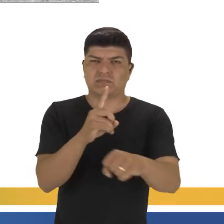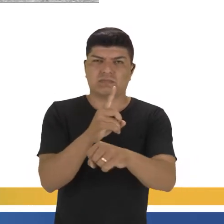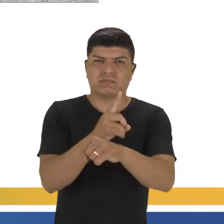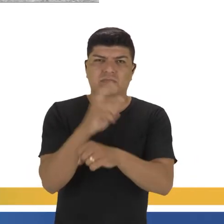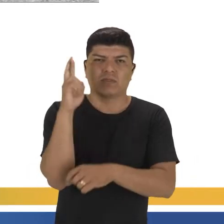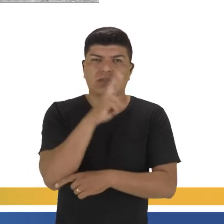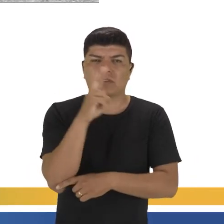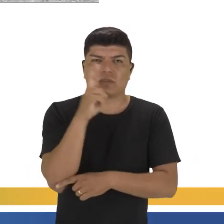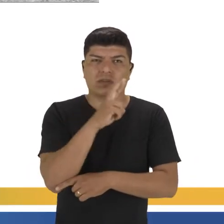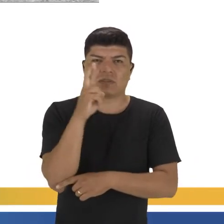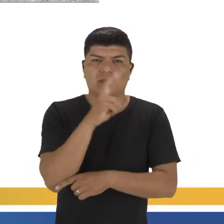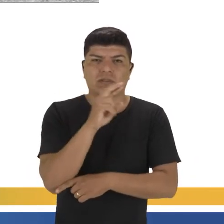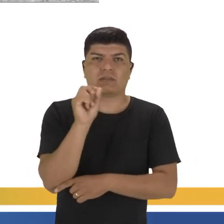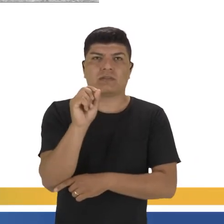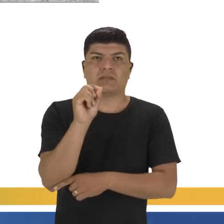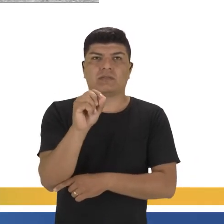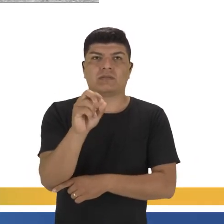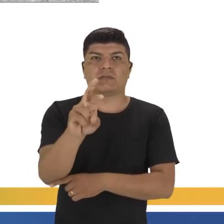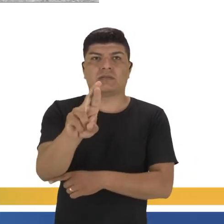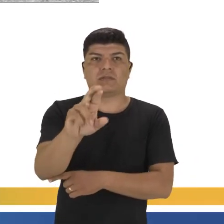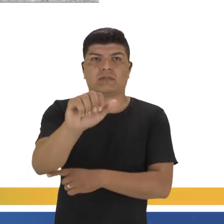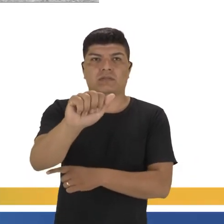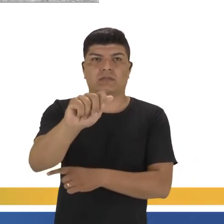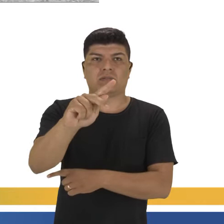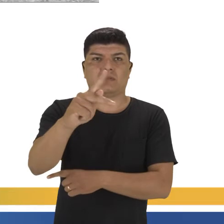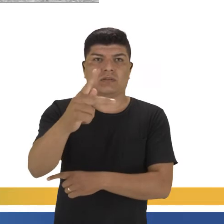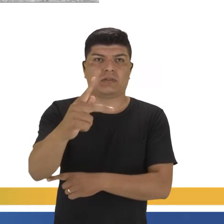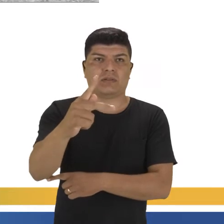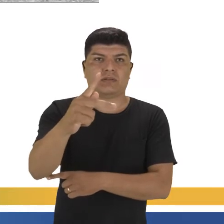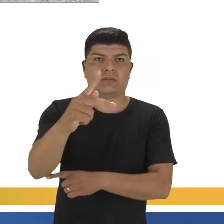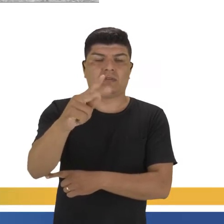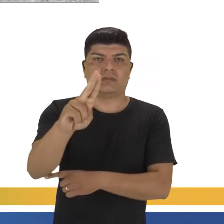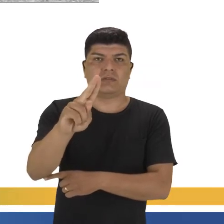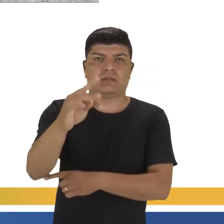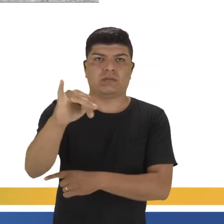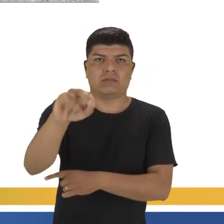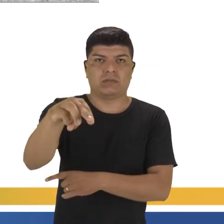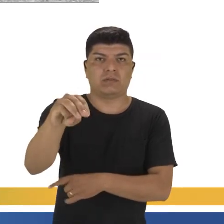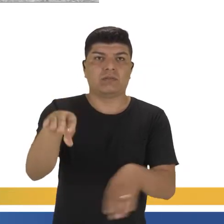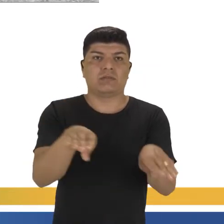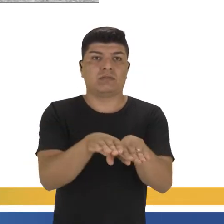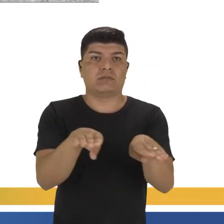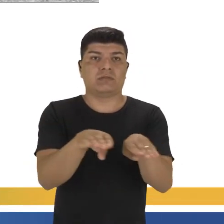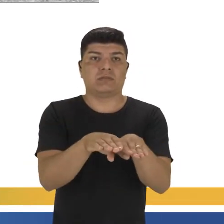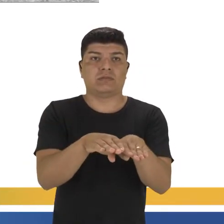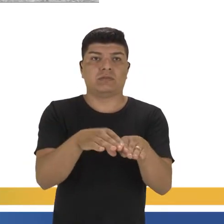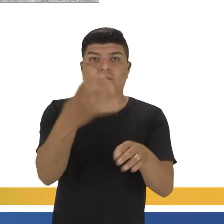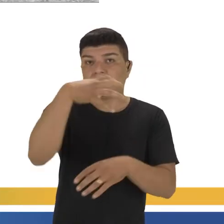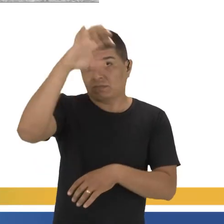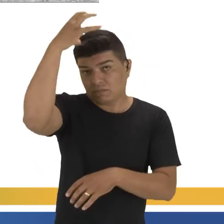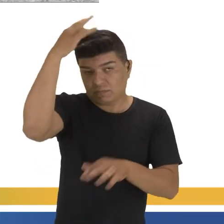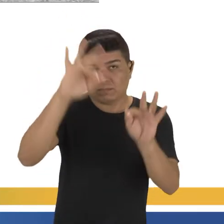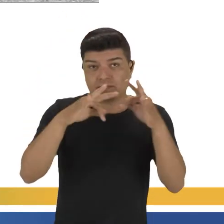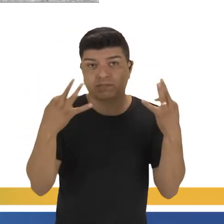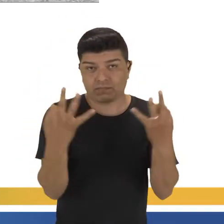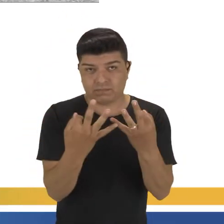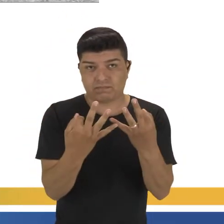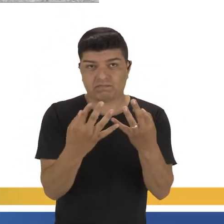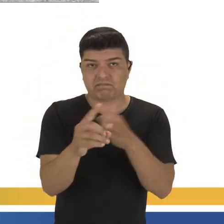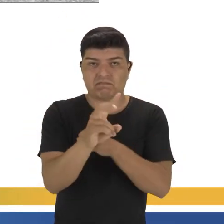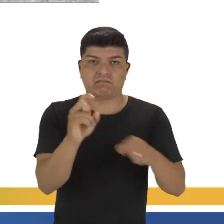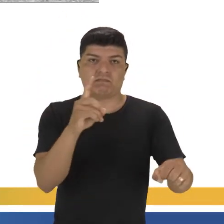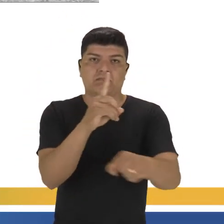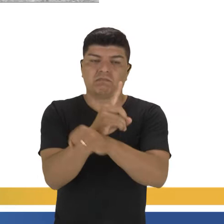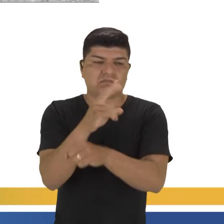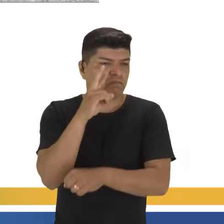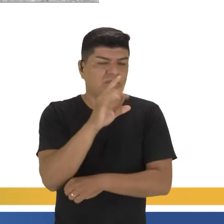russa, chamado de Rasputin, que acompanhava a família real. Esse camarada era visto com maus olhos pela sociedade